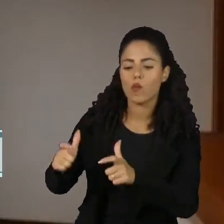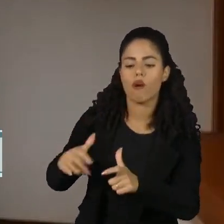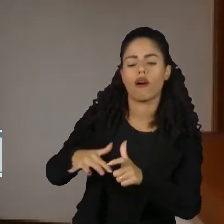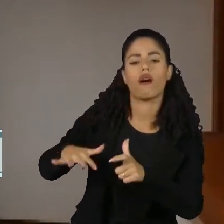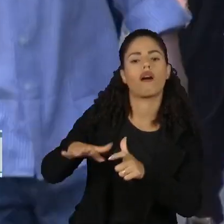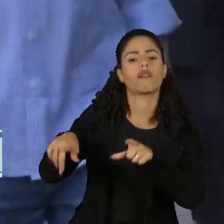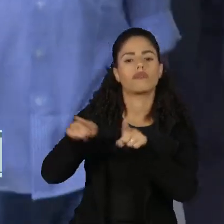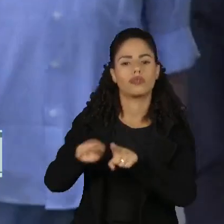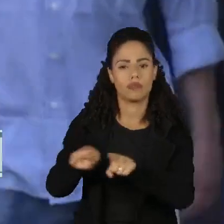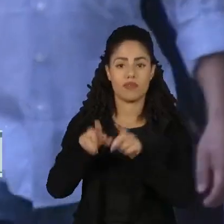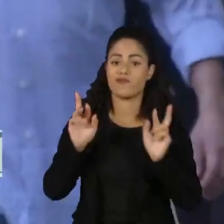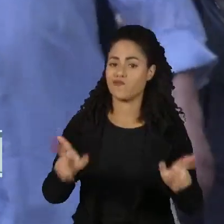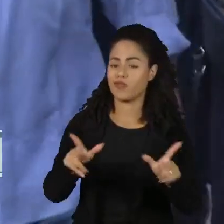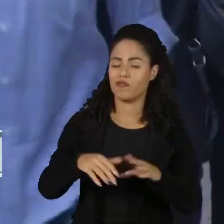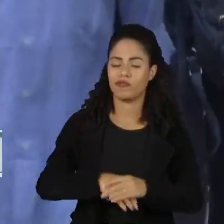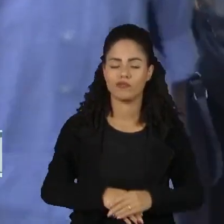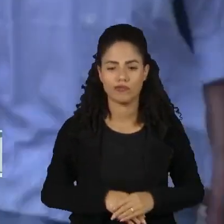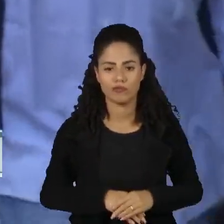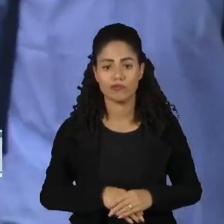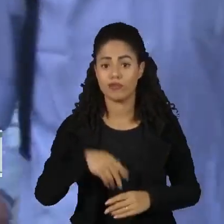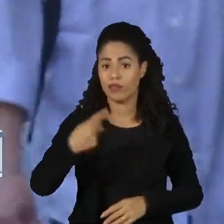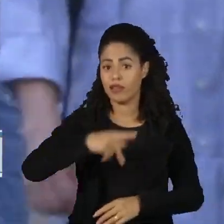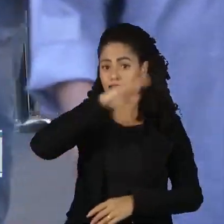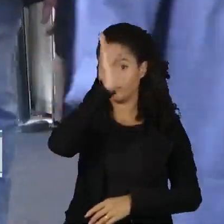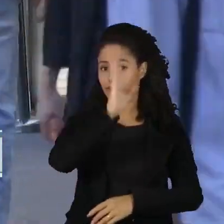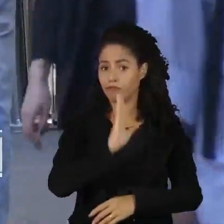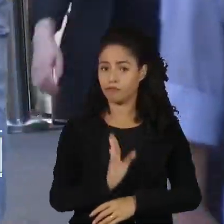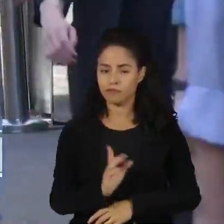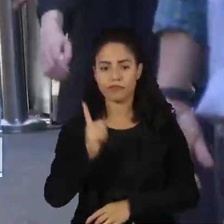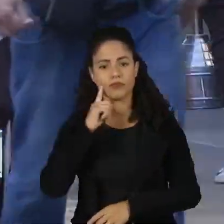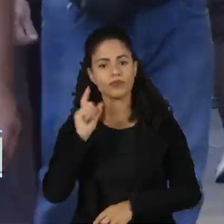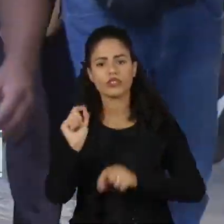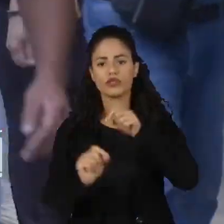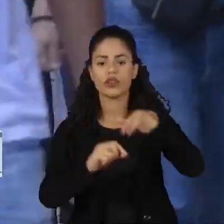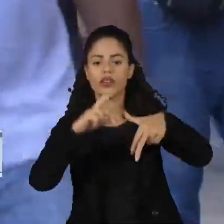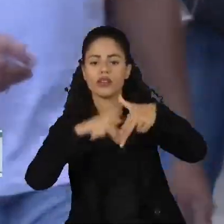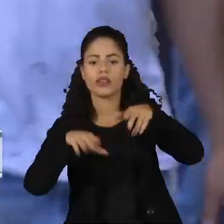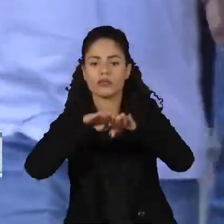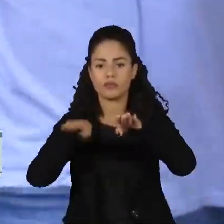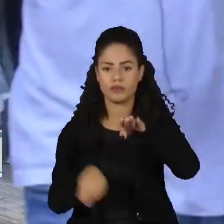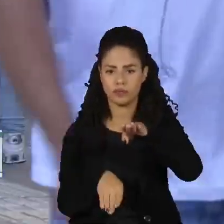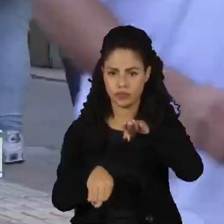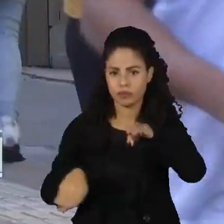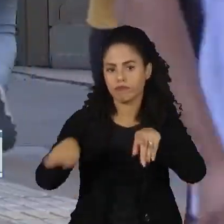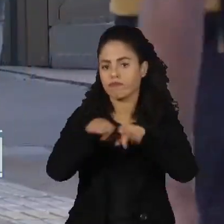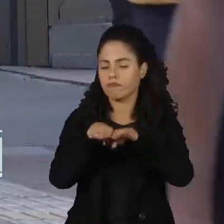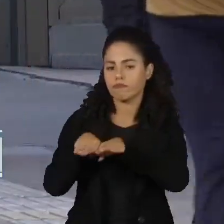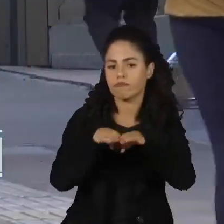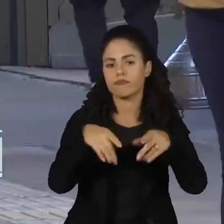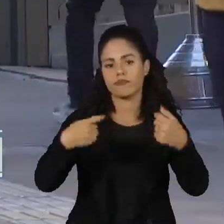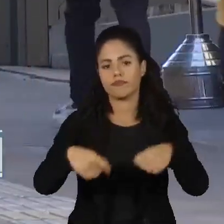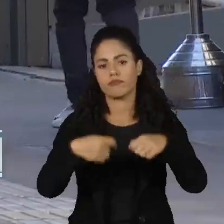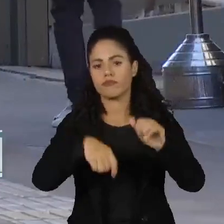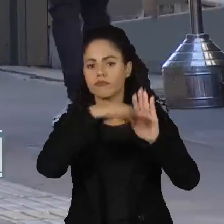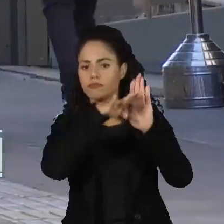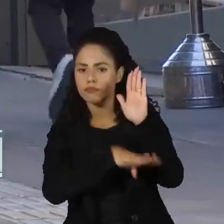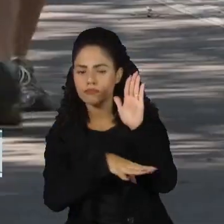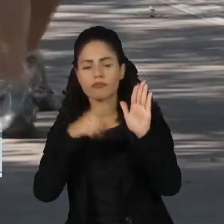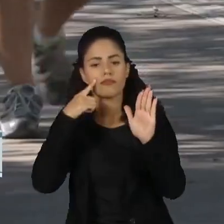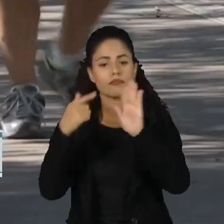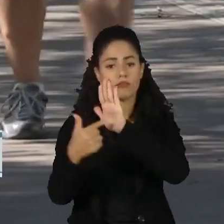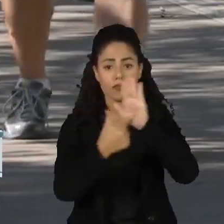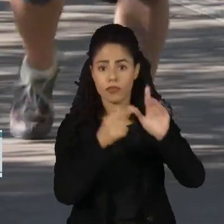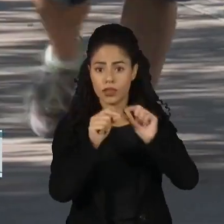a exercer. O Brasil amarga índices negativos no quesito igualdade de gênero. No ranking do Fórum Econômico